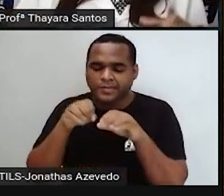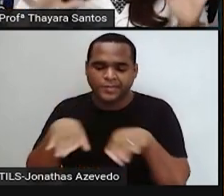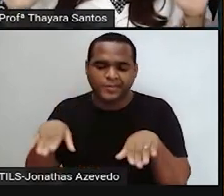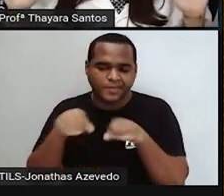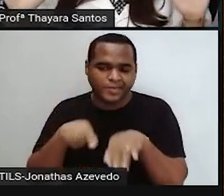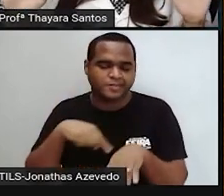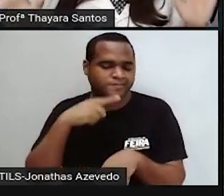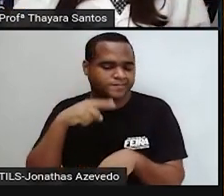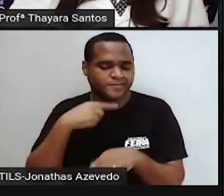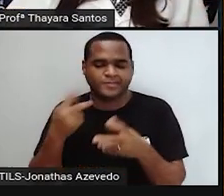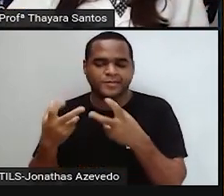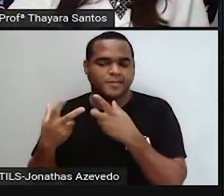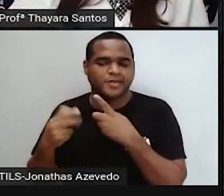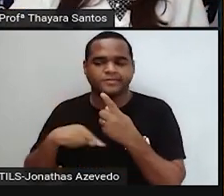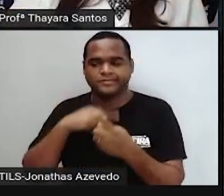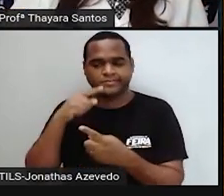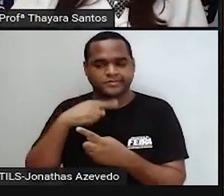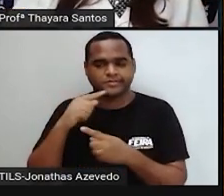ovócito e nem percebe.